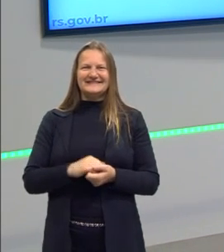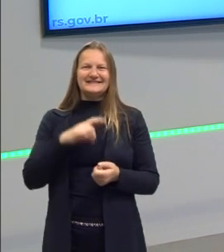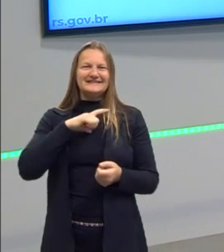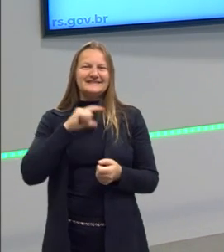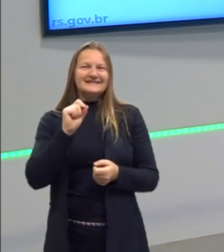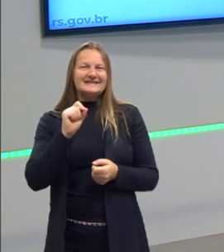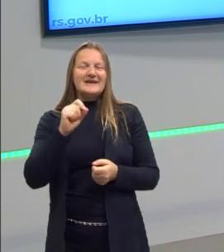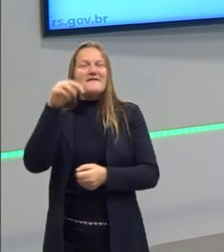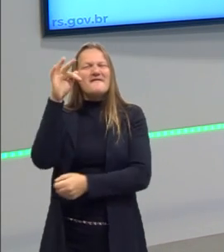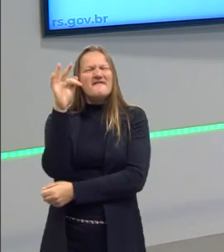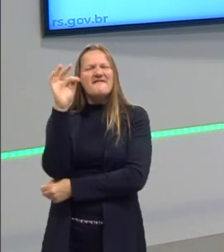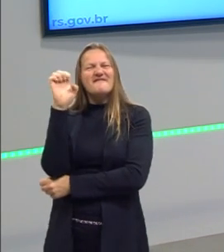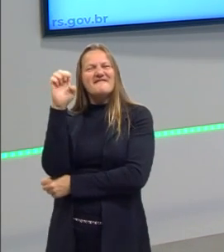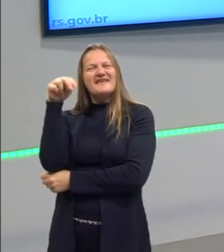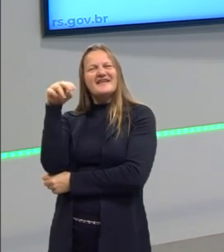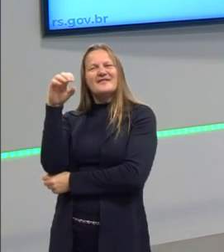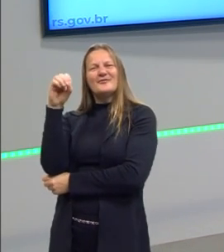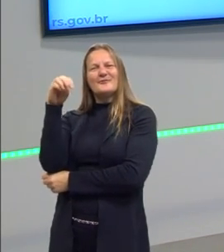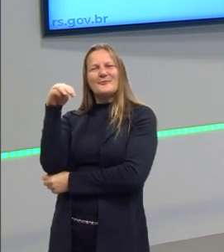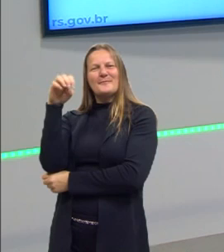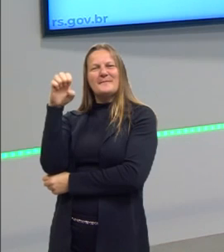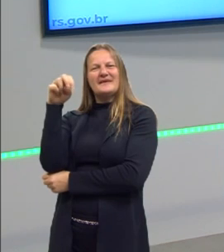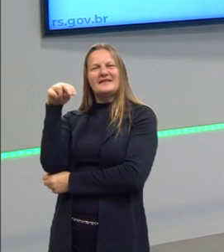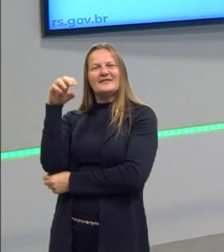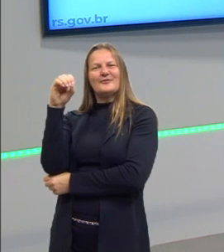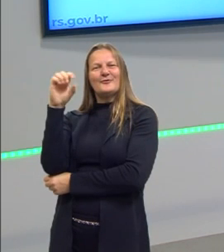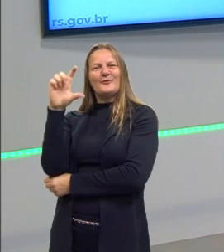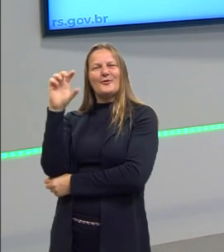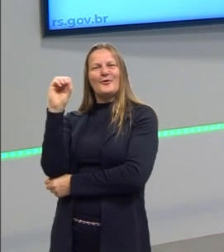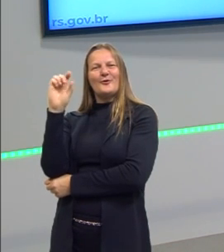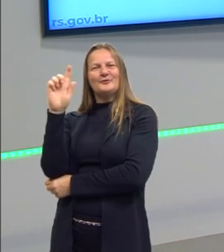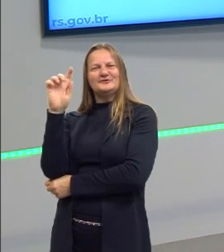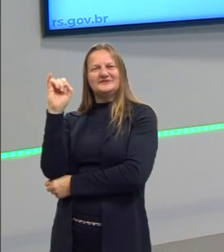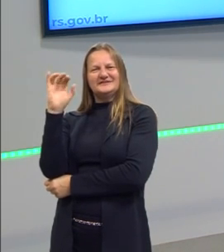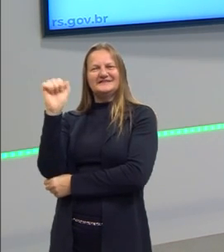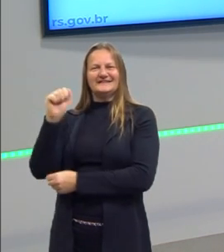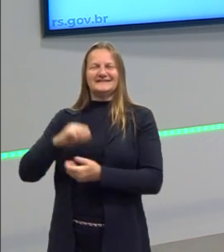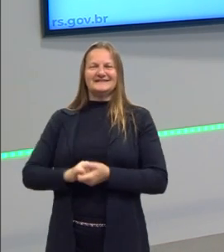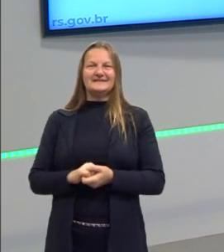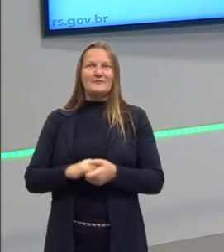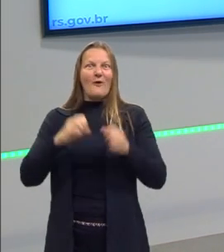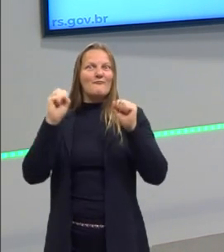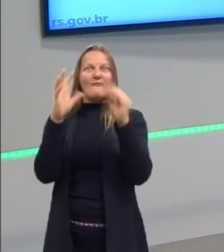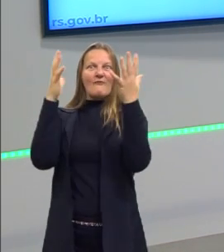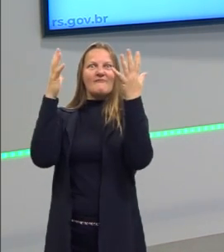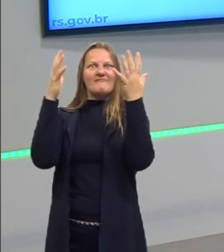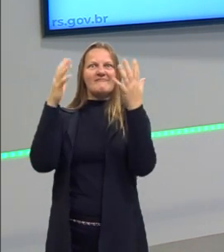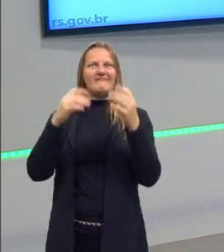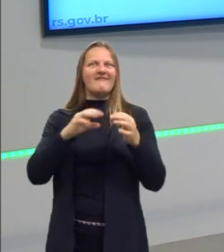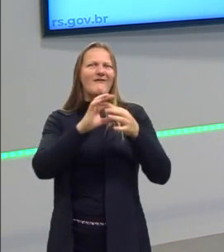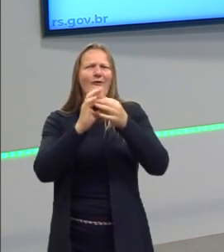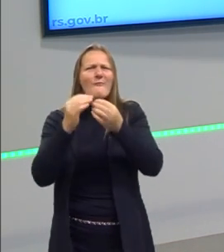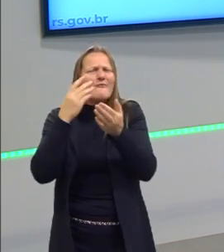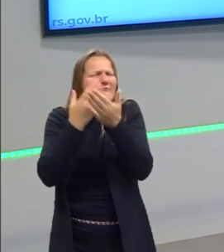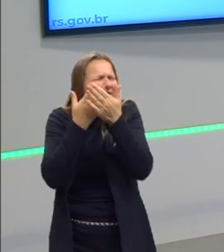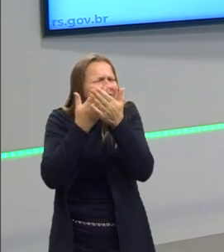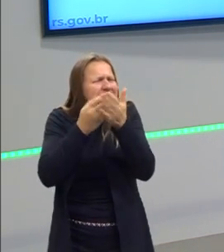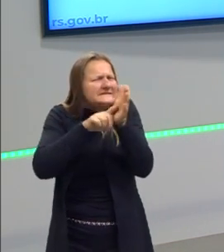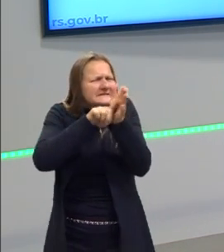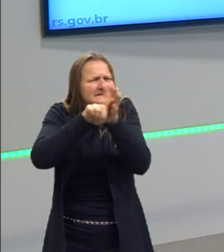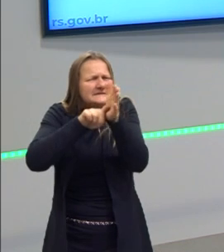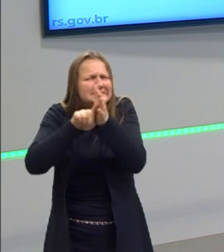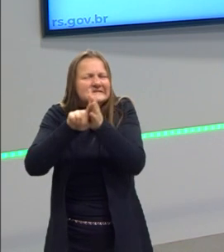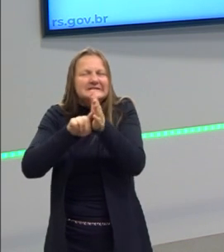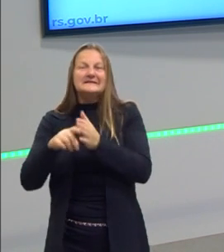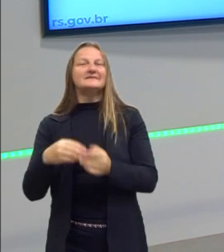E aí o Kant propõe que são necessários dois elementos, a experiência e a razão. Eu preciso da experiência,